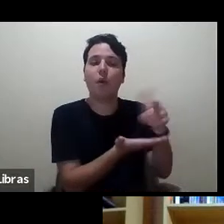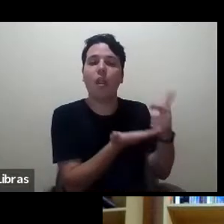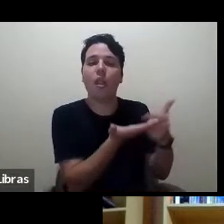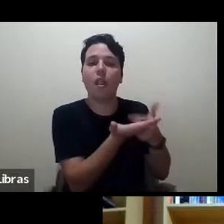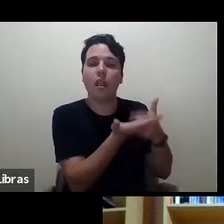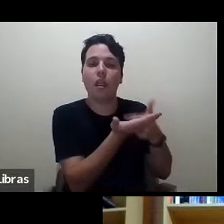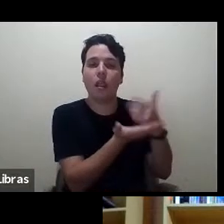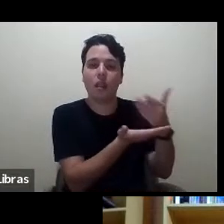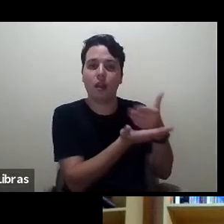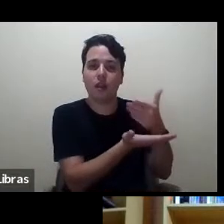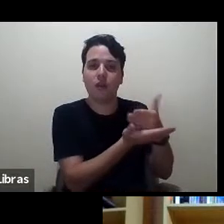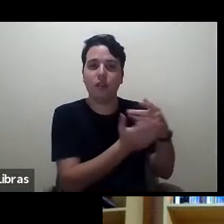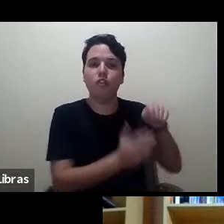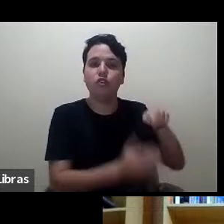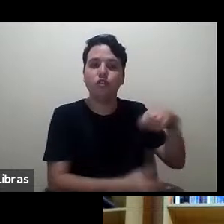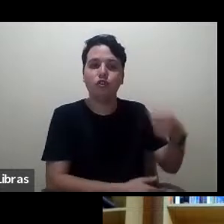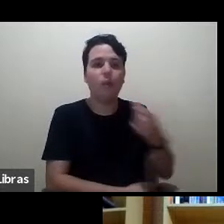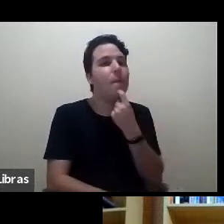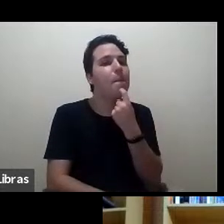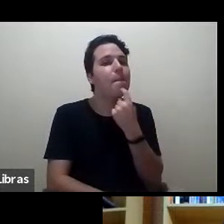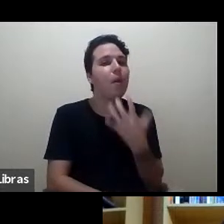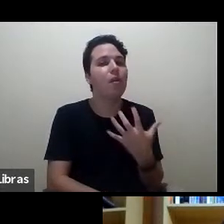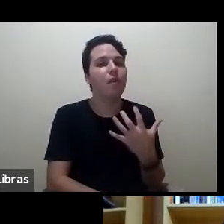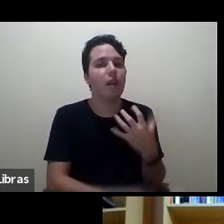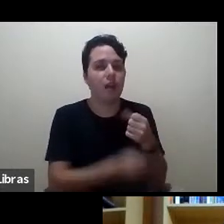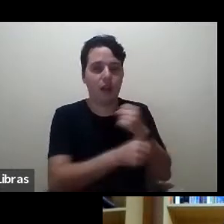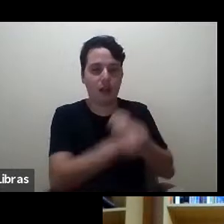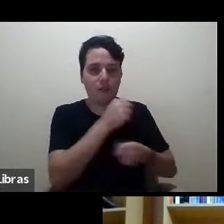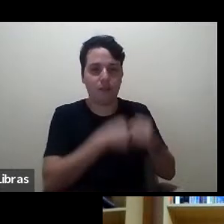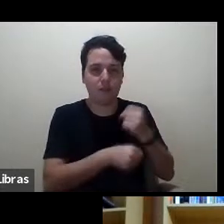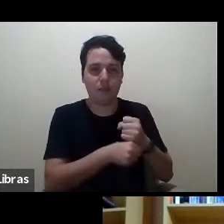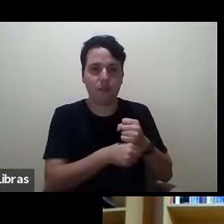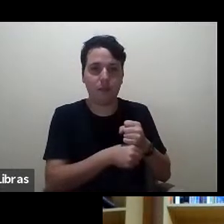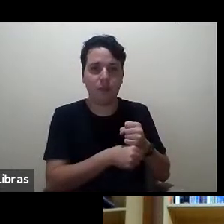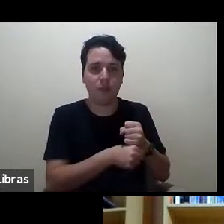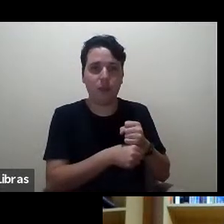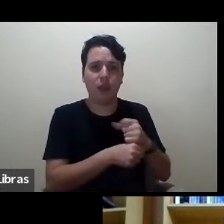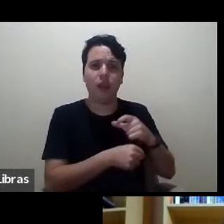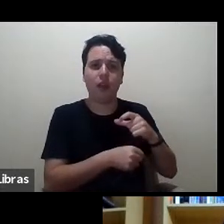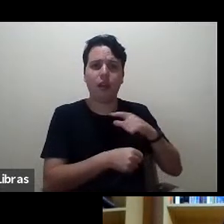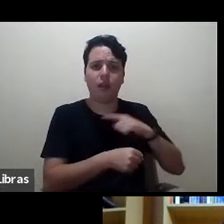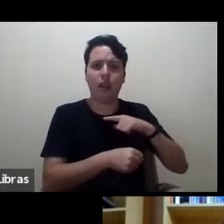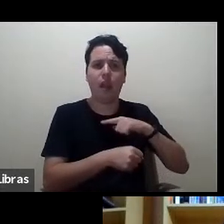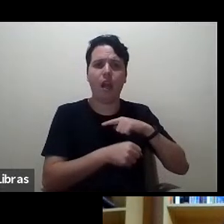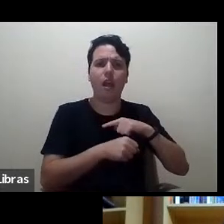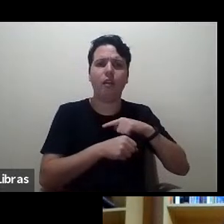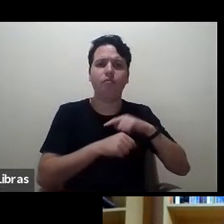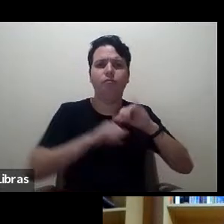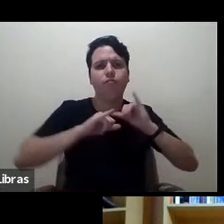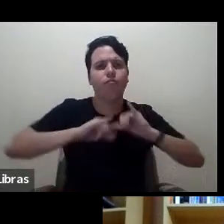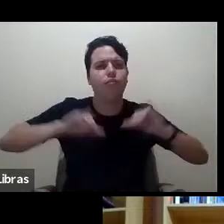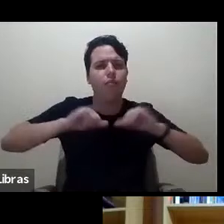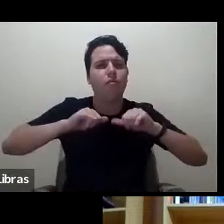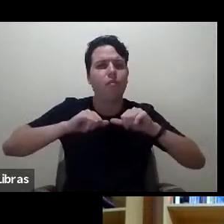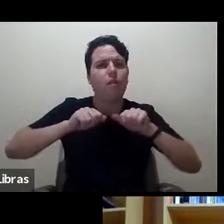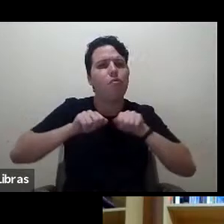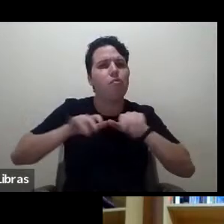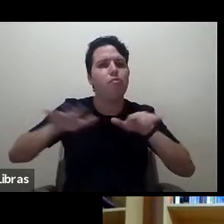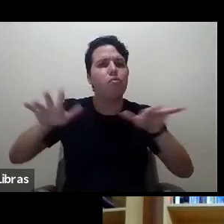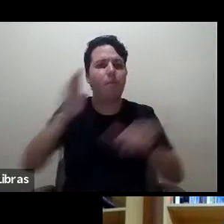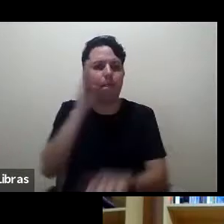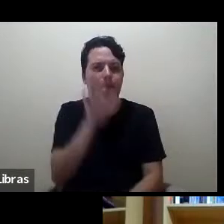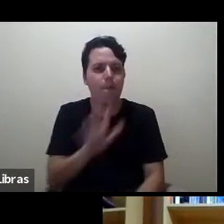sobre Freire o ano passado teve muita circulação no Brasil e ele